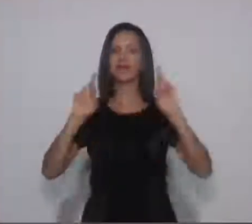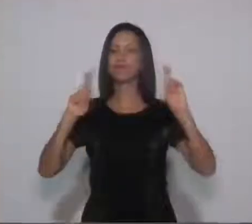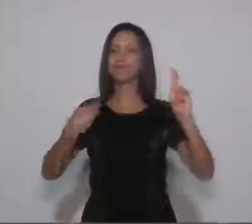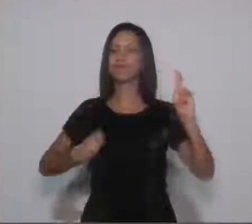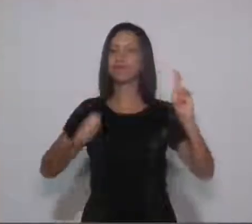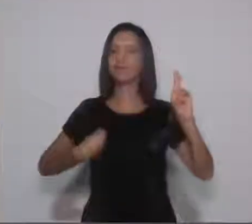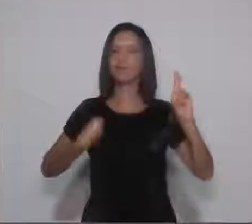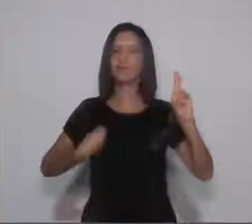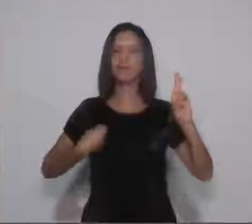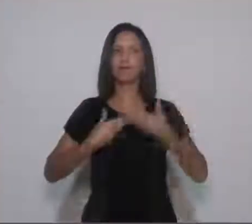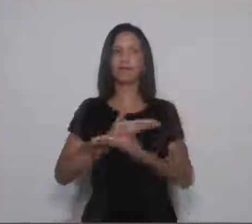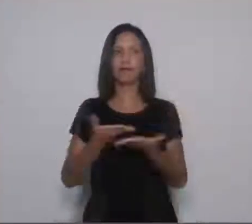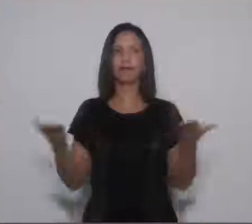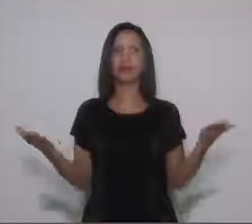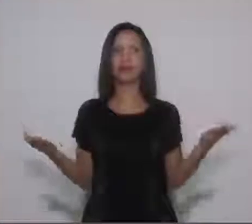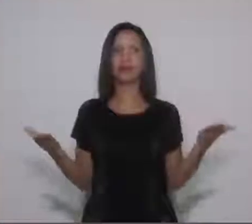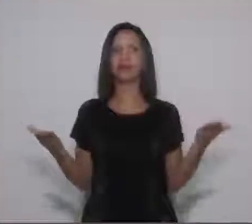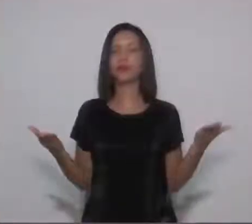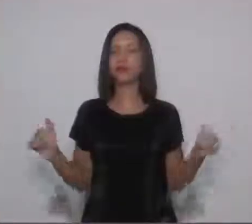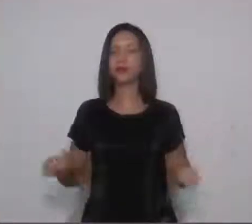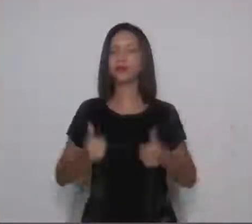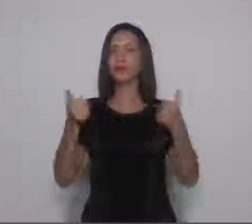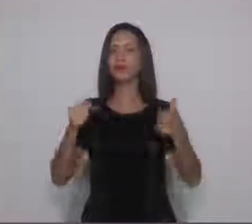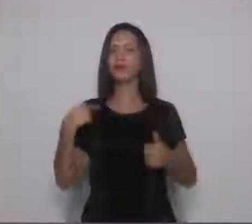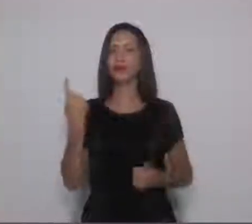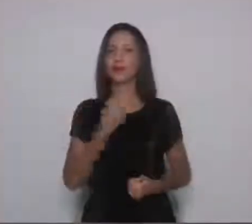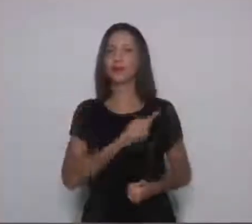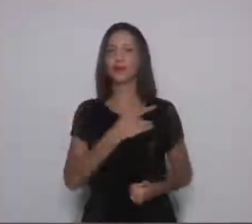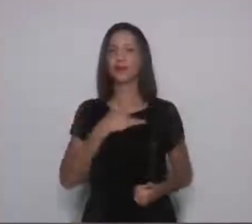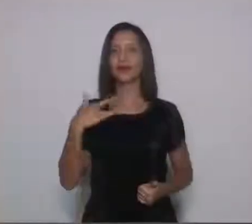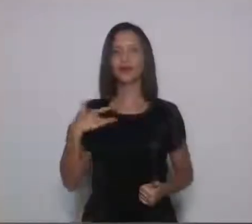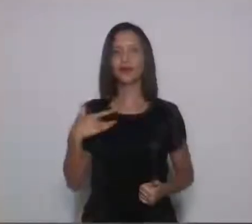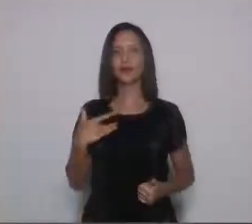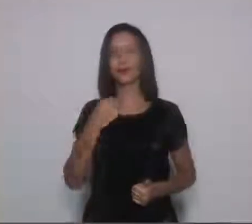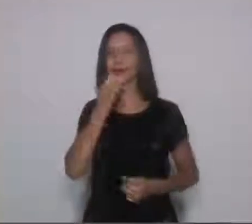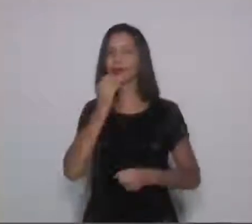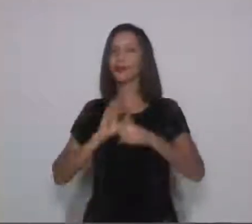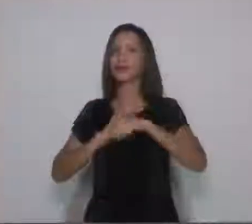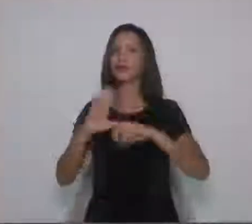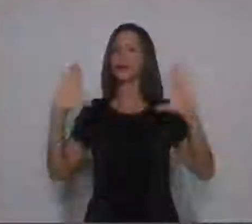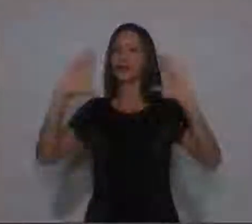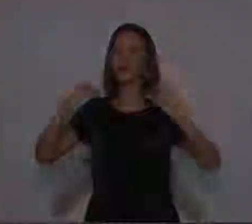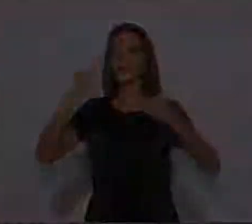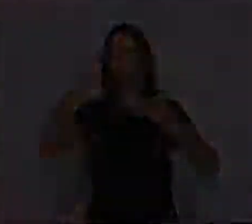presença, tá, de todos, para melhorar a nossa saúde. Boa noite, meu muito obrigado. Obrigado.